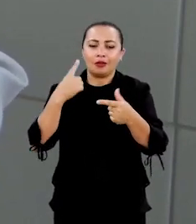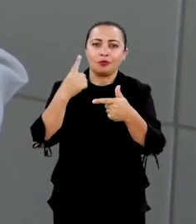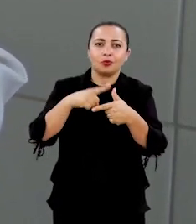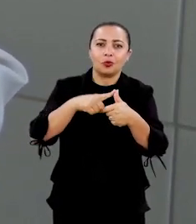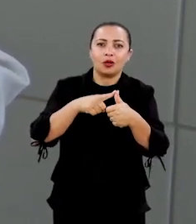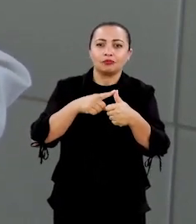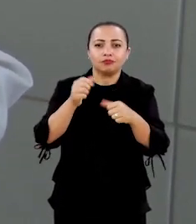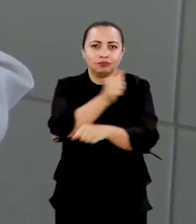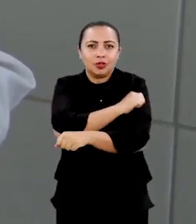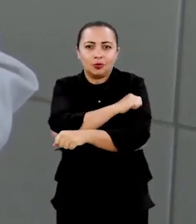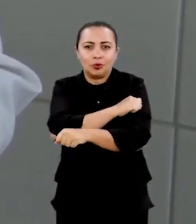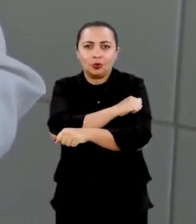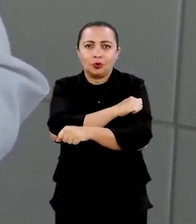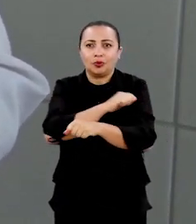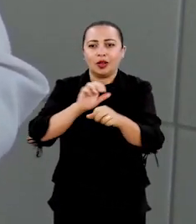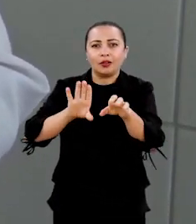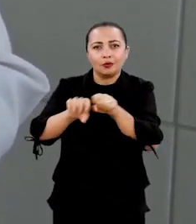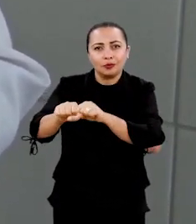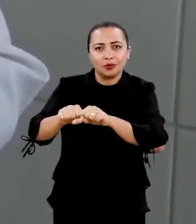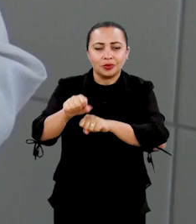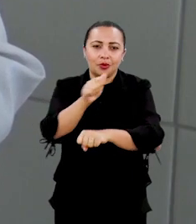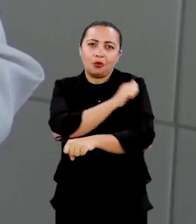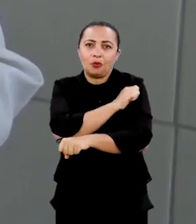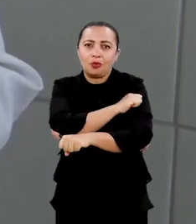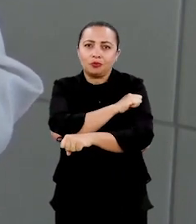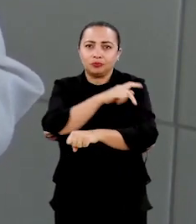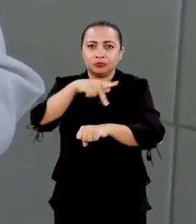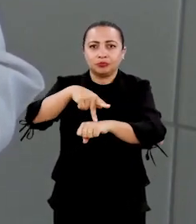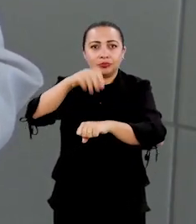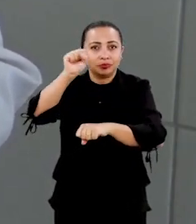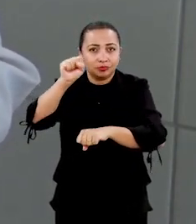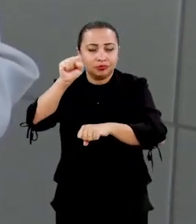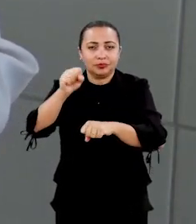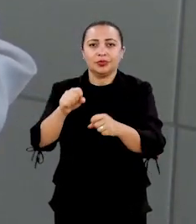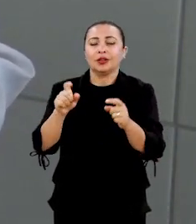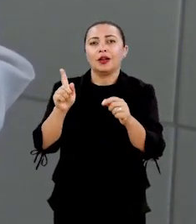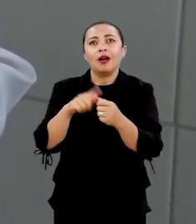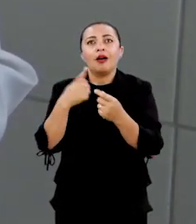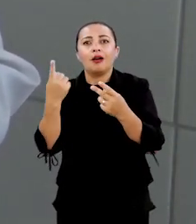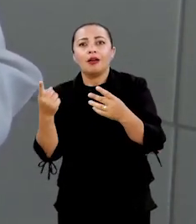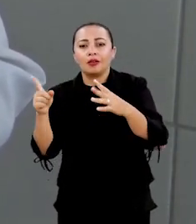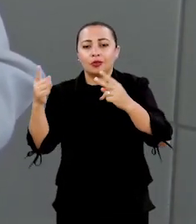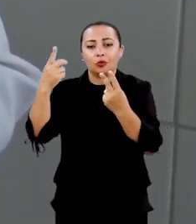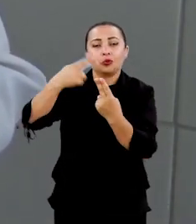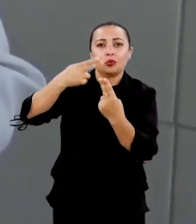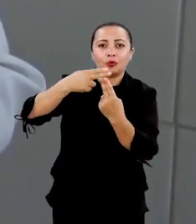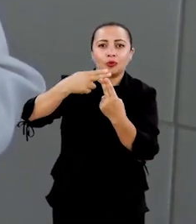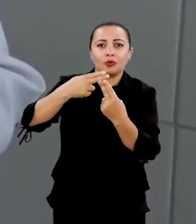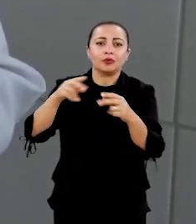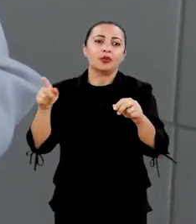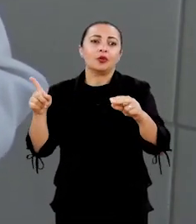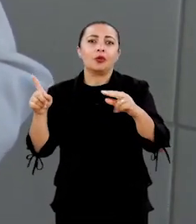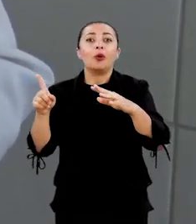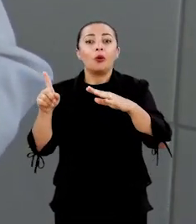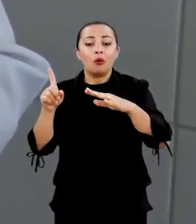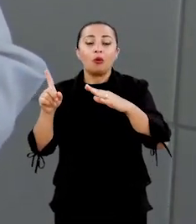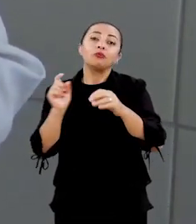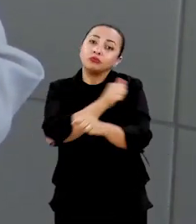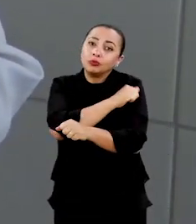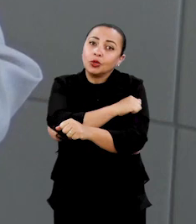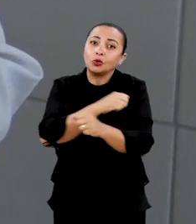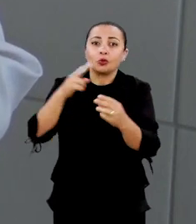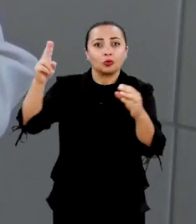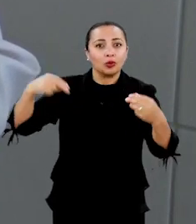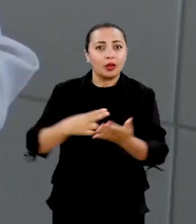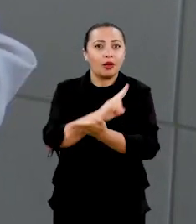momento que a gente tem um aluno da graduação da engenharia de alimentos, um aluno da especialização em cacau e chocolate, aqui do IFE Baiano, e um